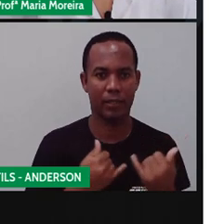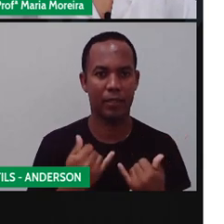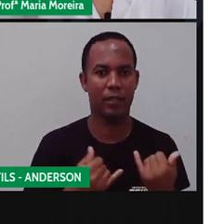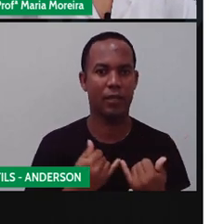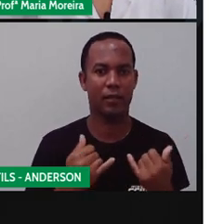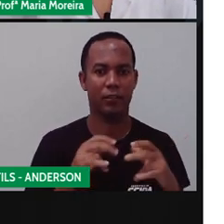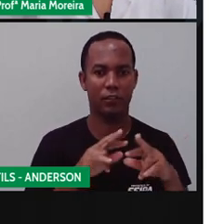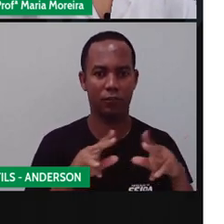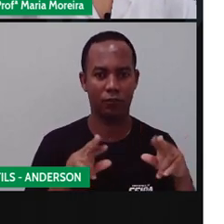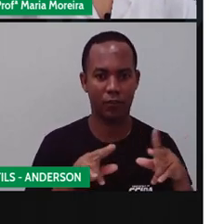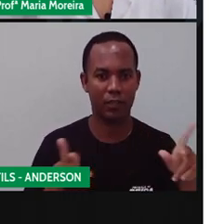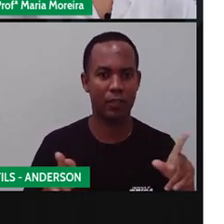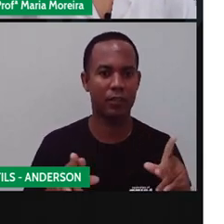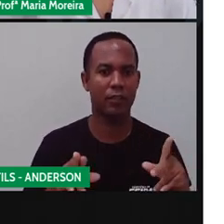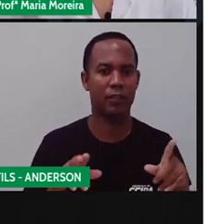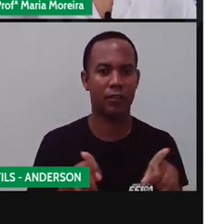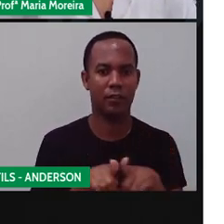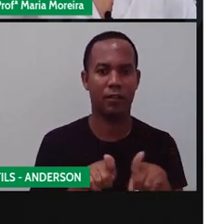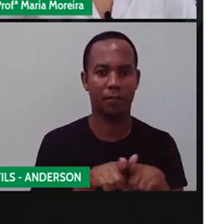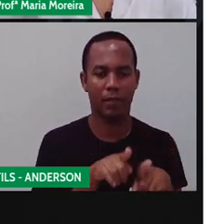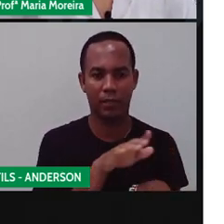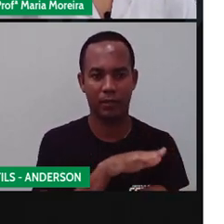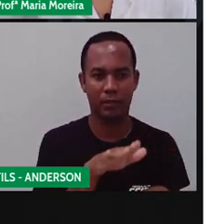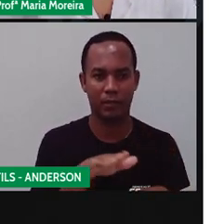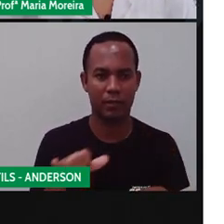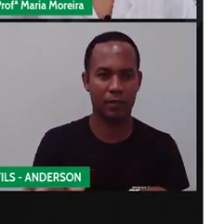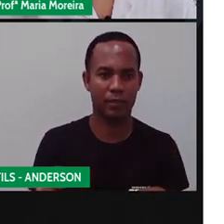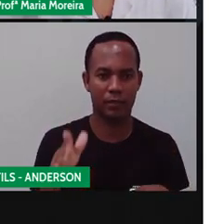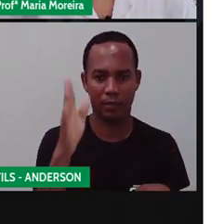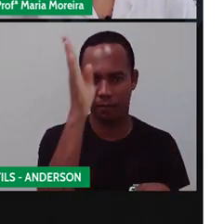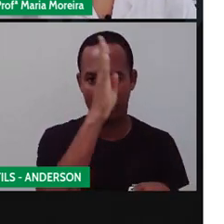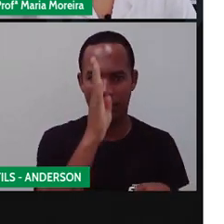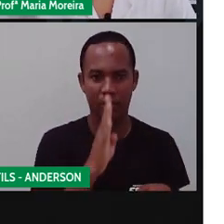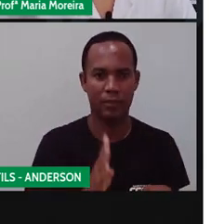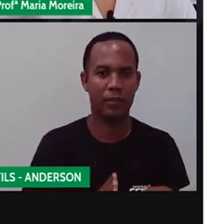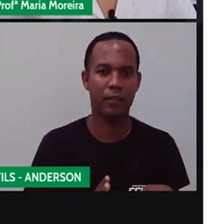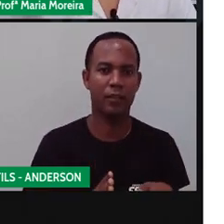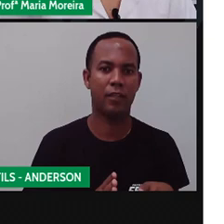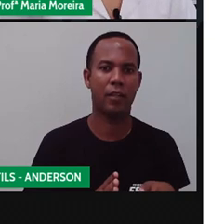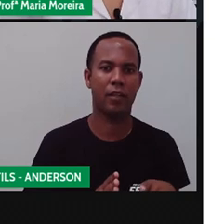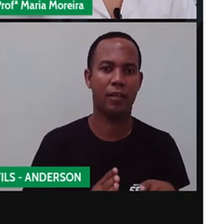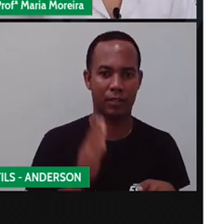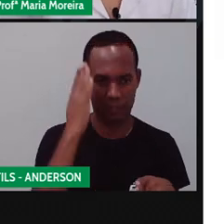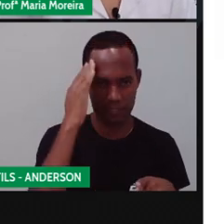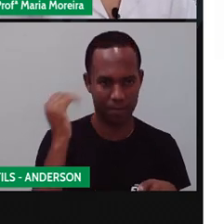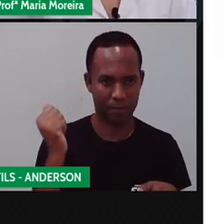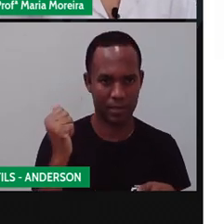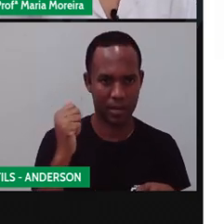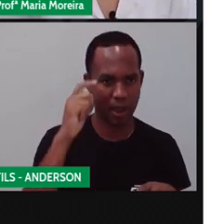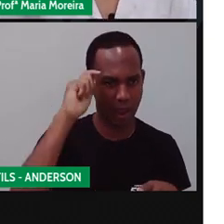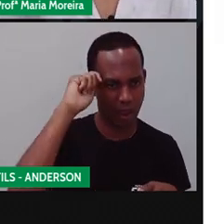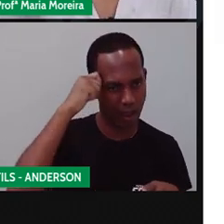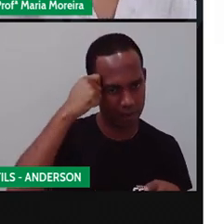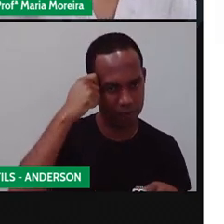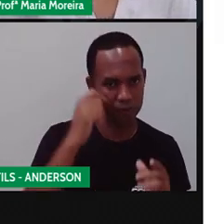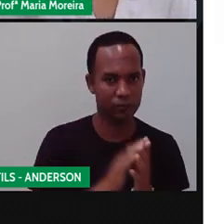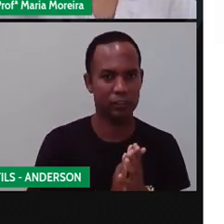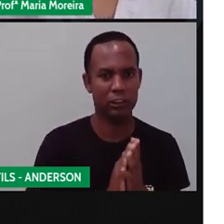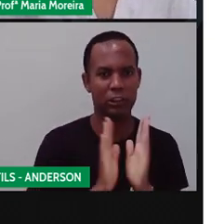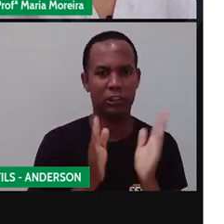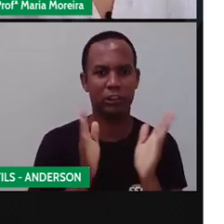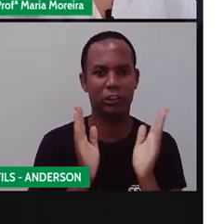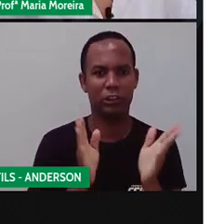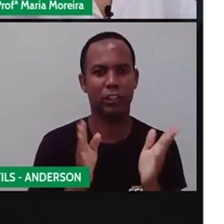preferidos das crianças brasileiras têm origem na África? Você sabia disso? Já tinha parado pra